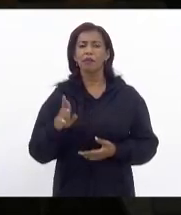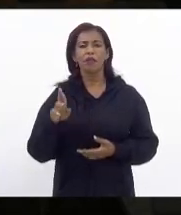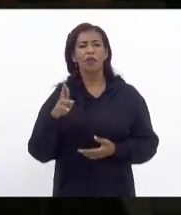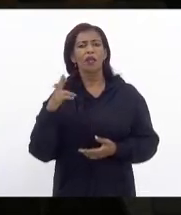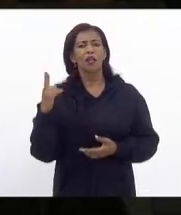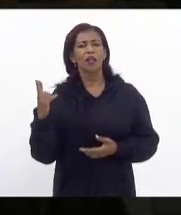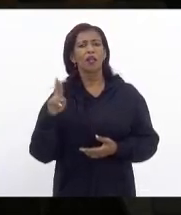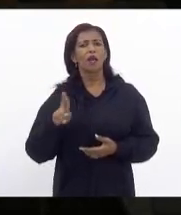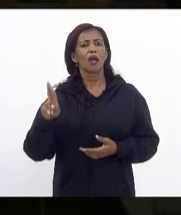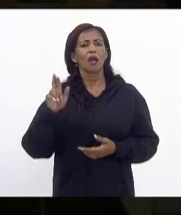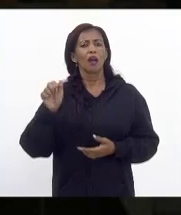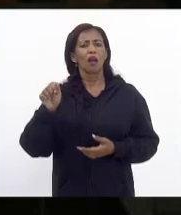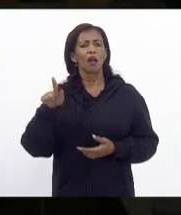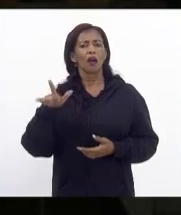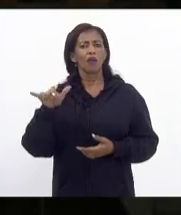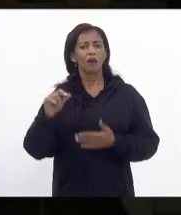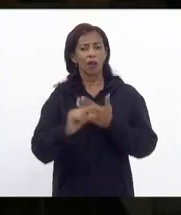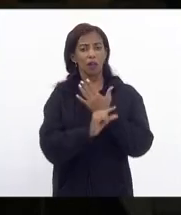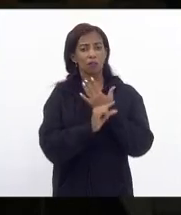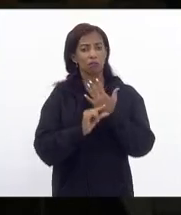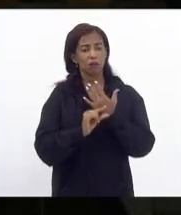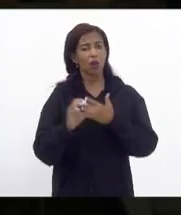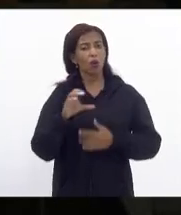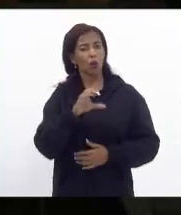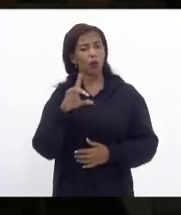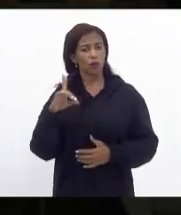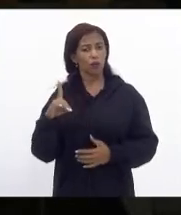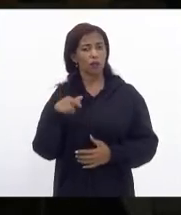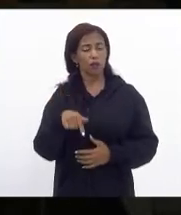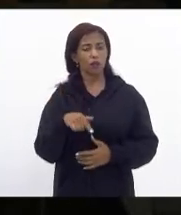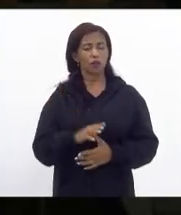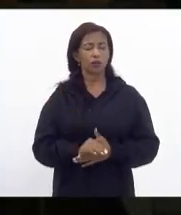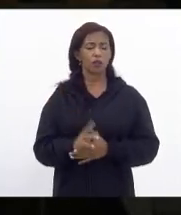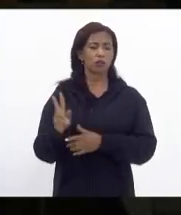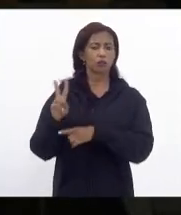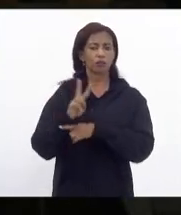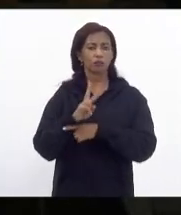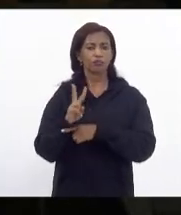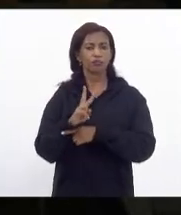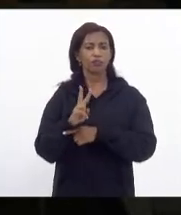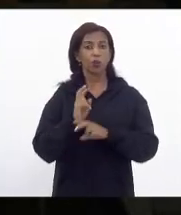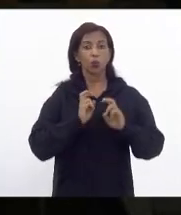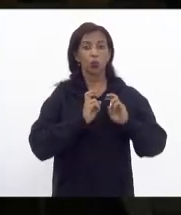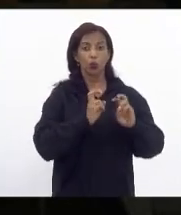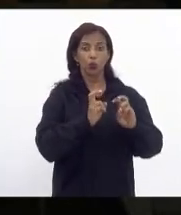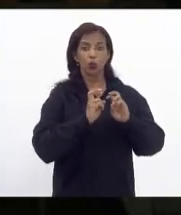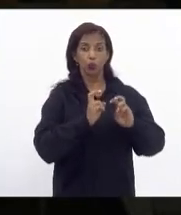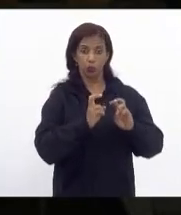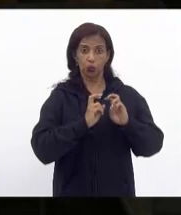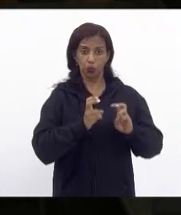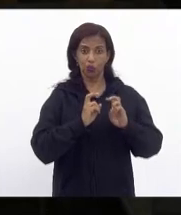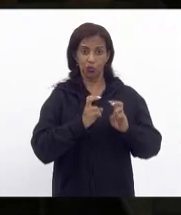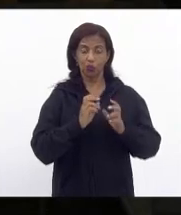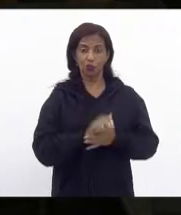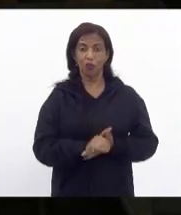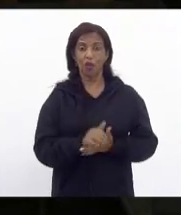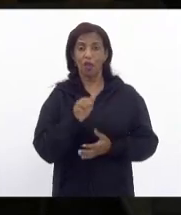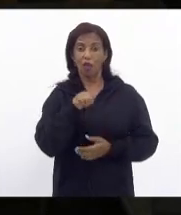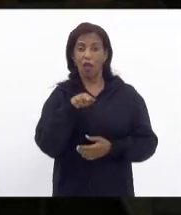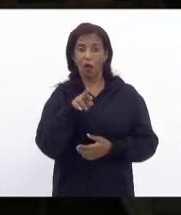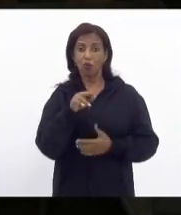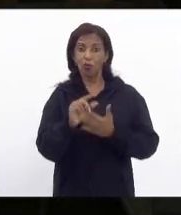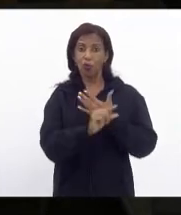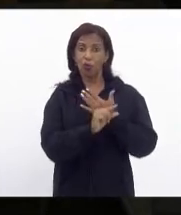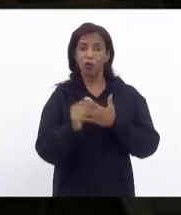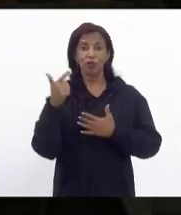Albergaria Rafaela Albergaria é coordenadora do Observatório dos Trens é autora inclusive de uma outra